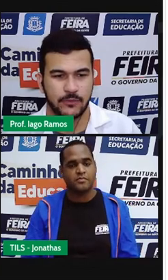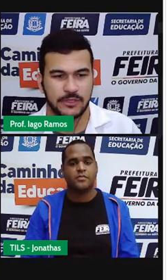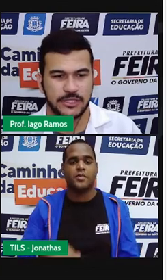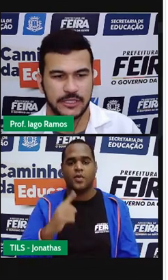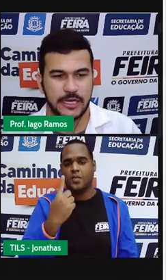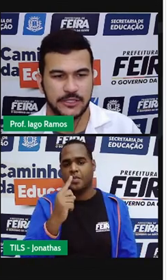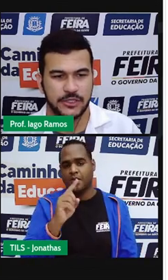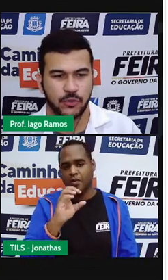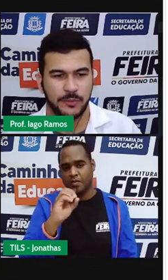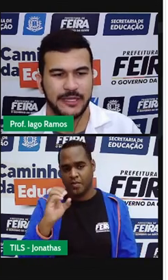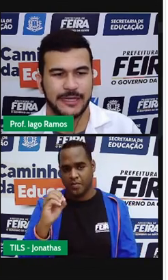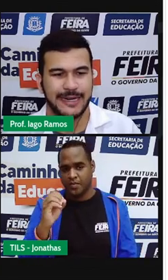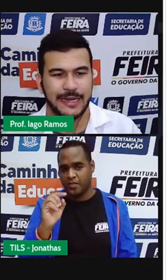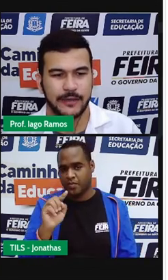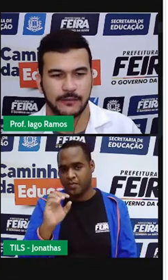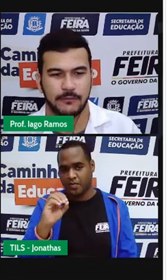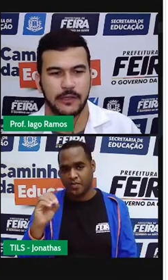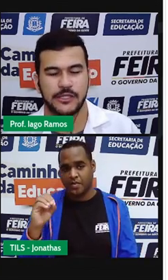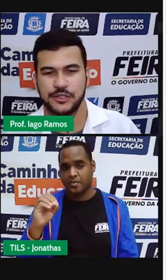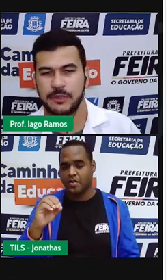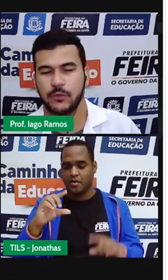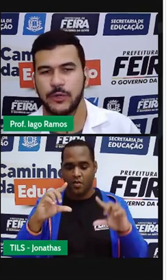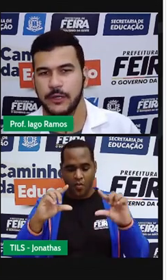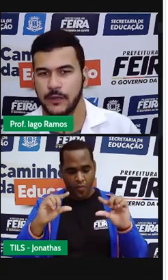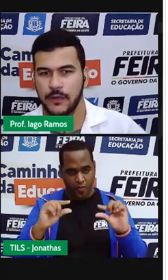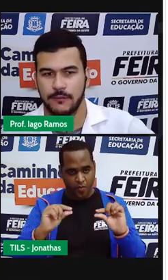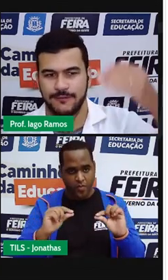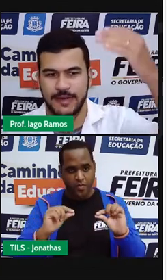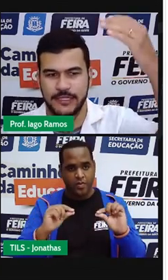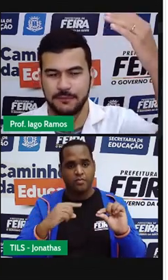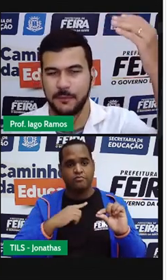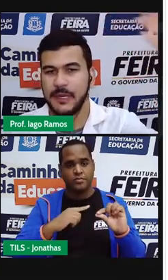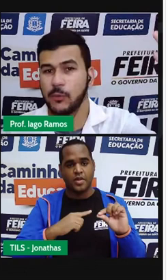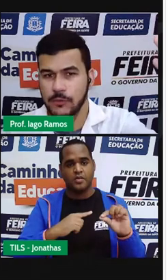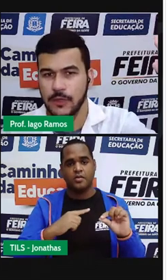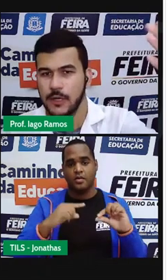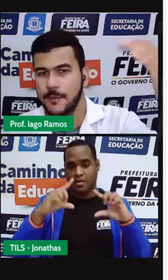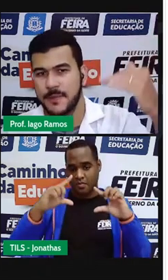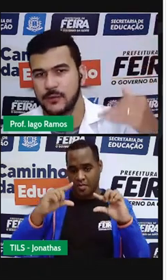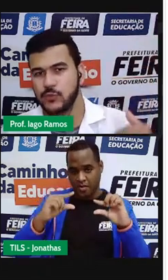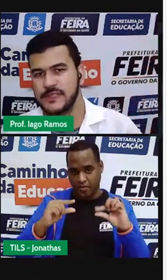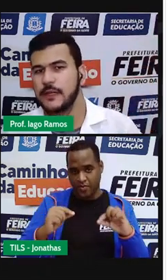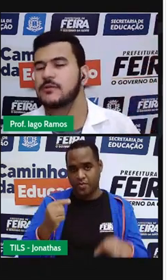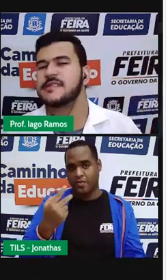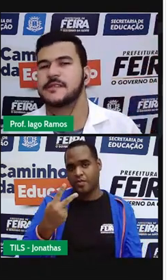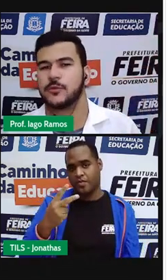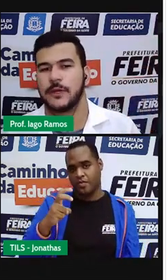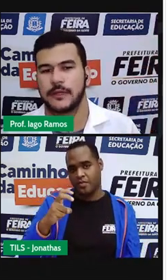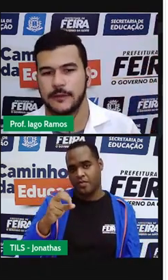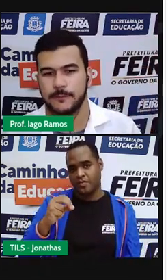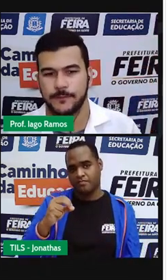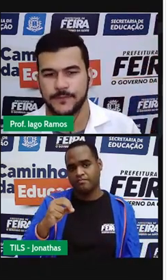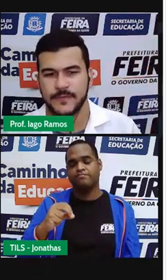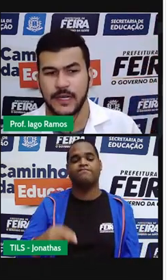grandeza, a quantidade de comida cai. Ela diminui. Vai de mil para 250.